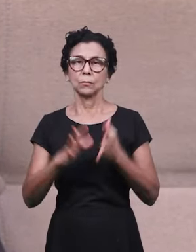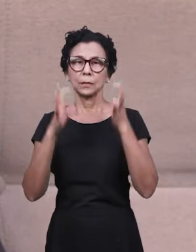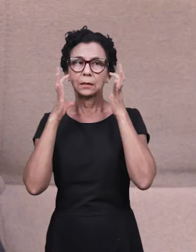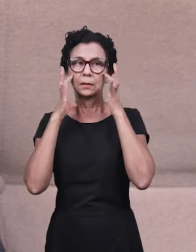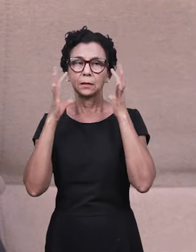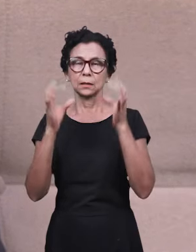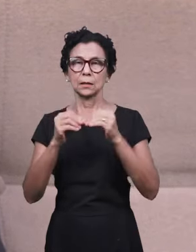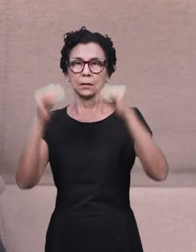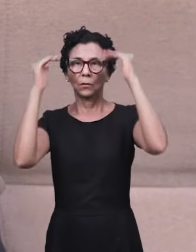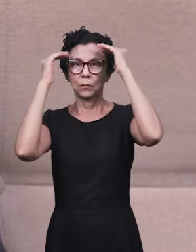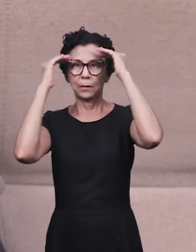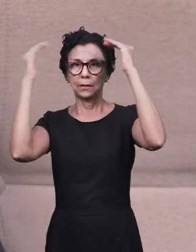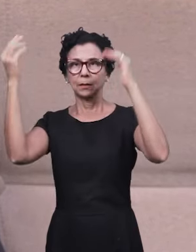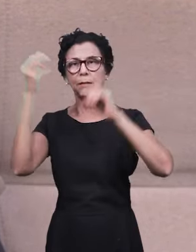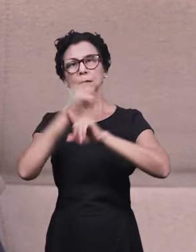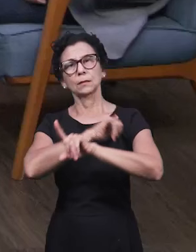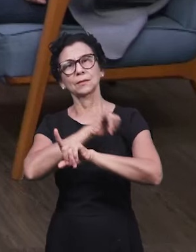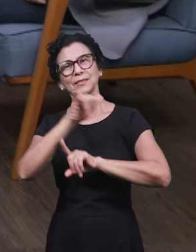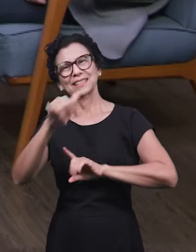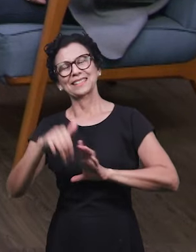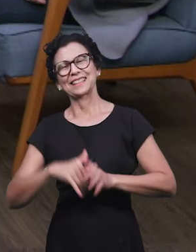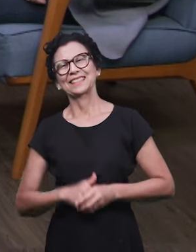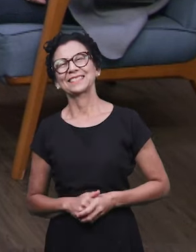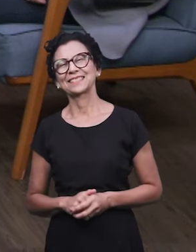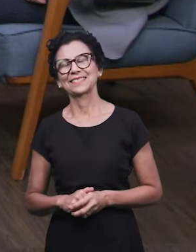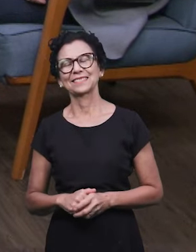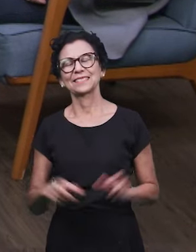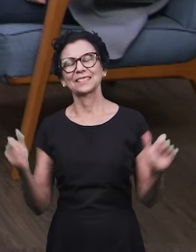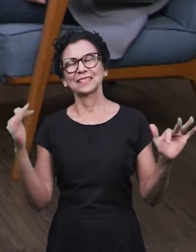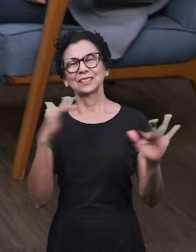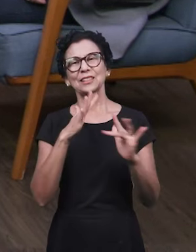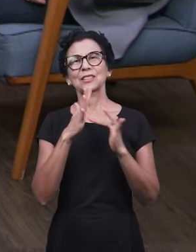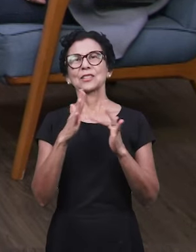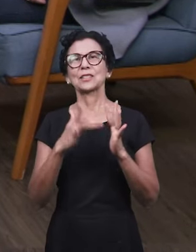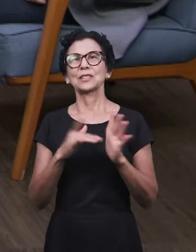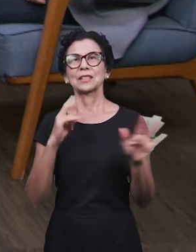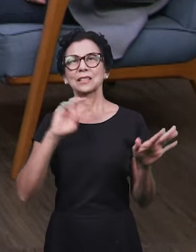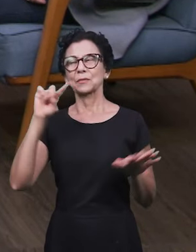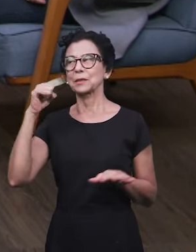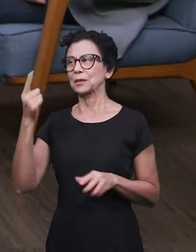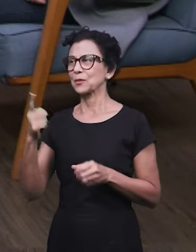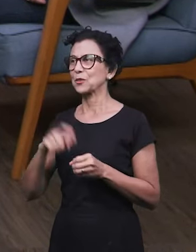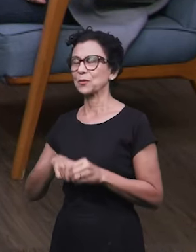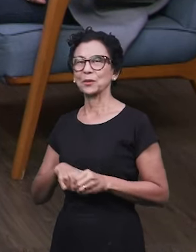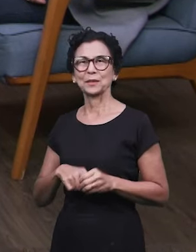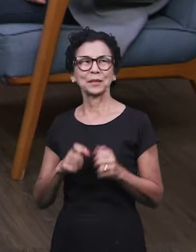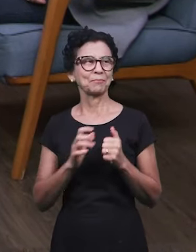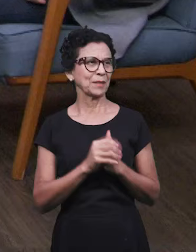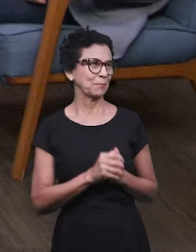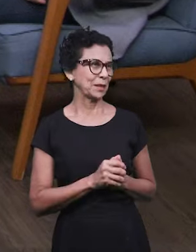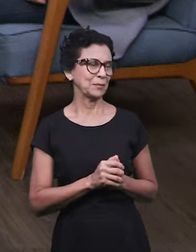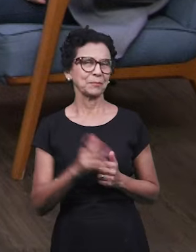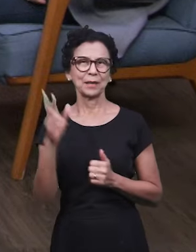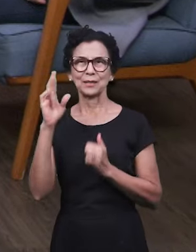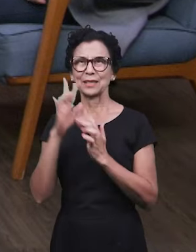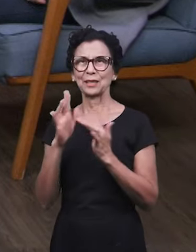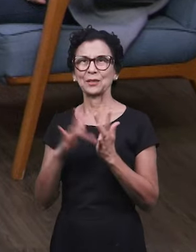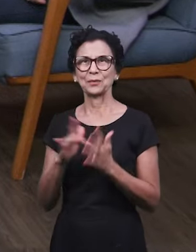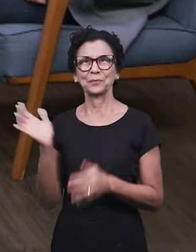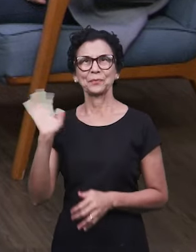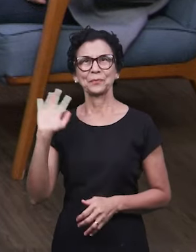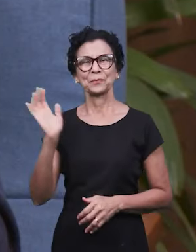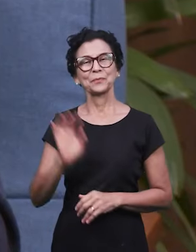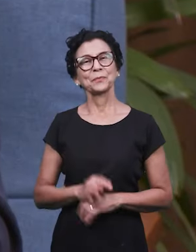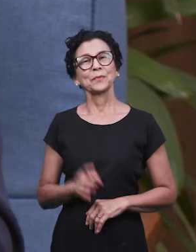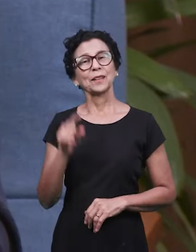guardando as profecias. Glória a Jesus. Eu me despeço dos companheiros. Semana que vem, se Deus quiser, estaremos de volta. Amém. Pai do Senhor. Pai